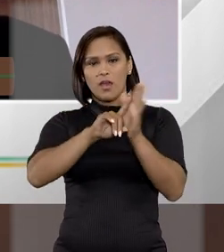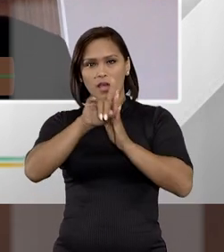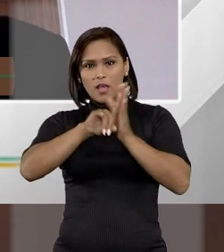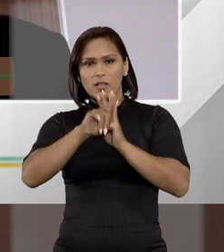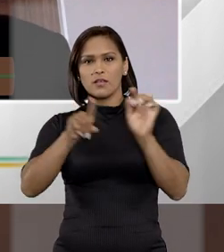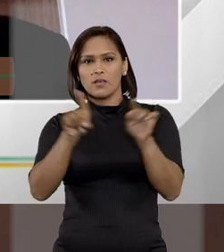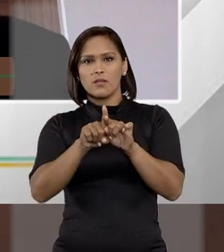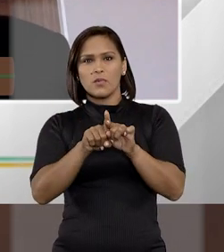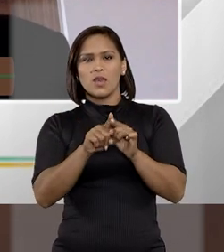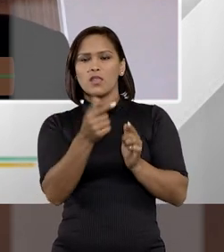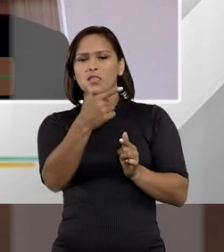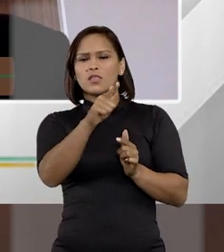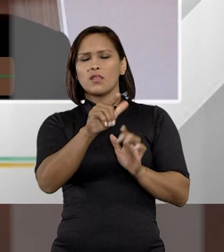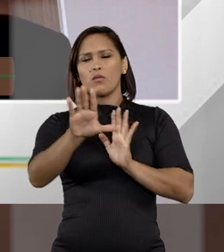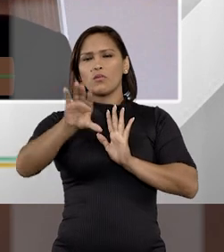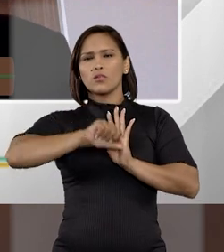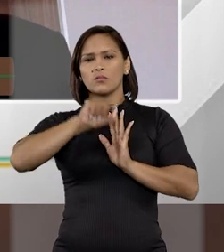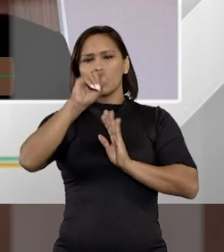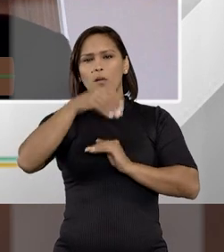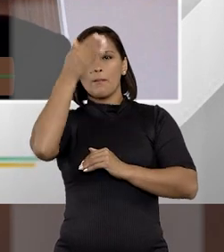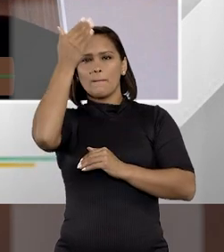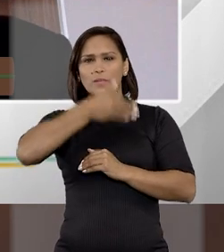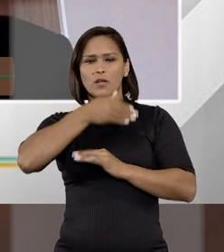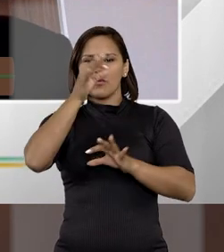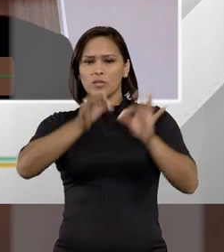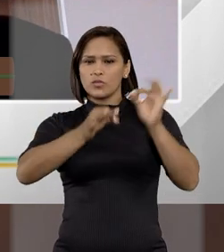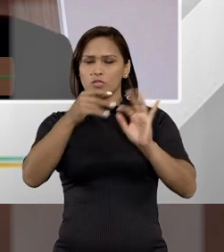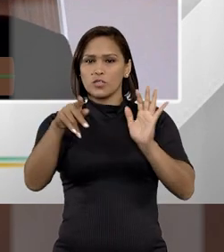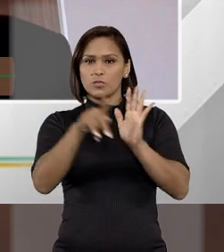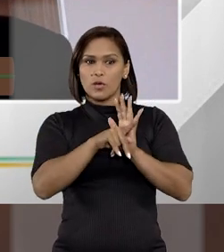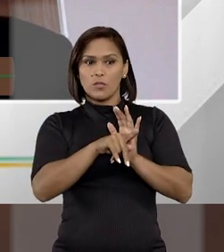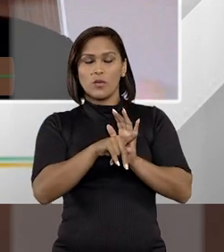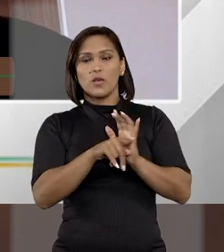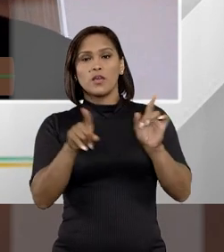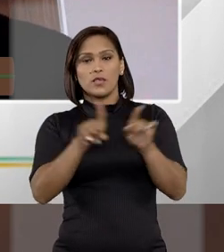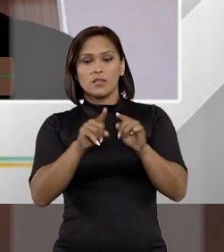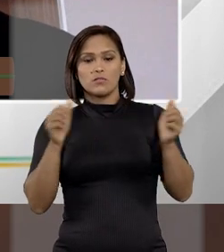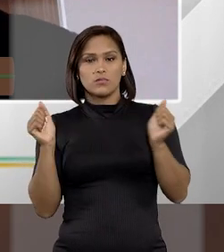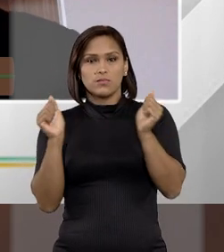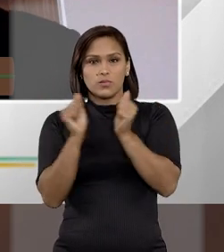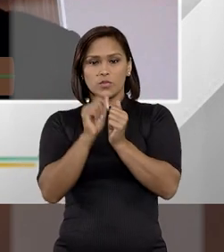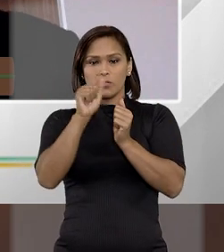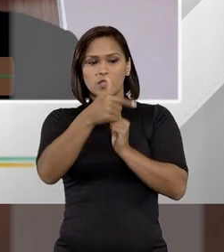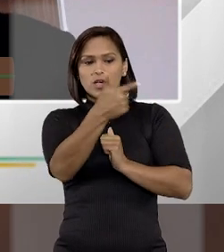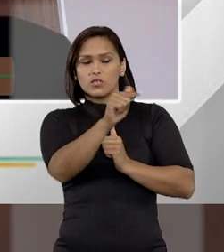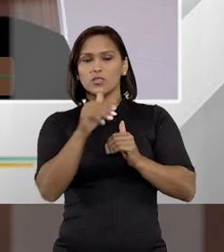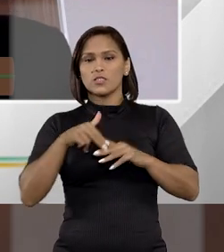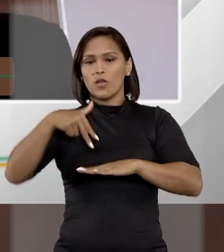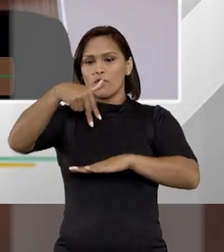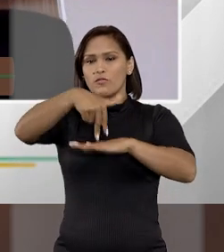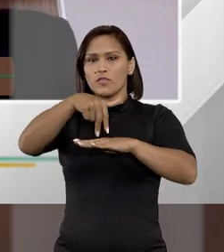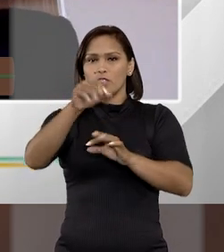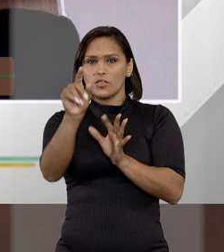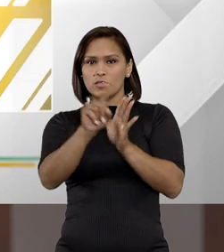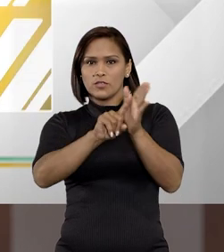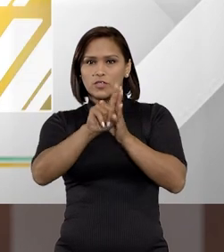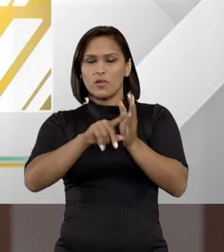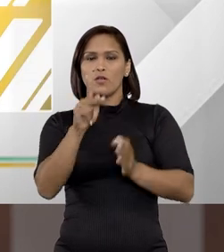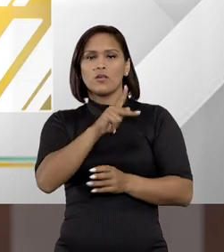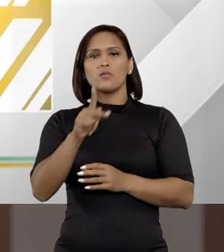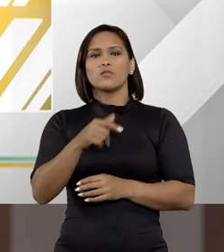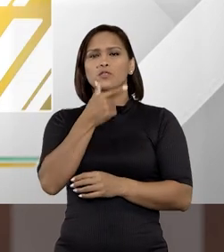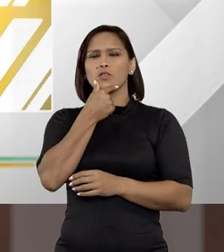analisar também da questão da não contaminação das provas pelo juiz da causa e também dessa proximidade daqueles que estão à frente da investigação.